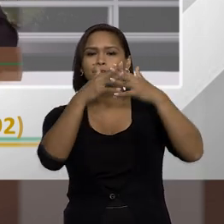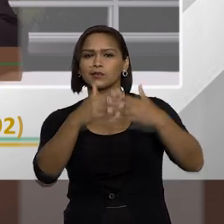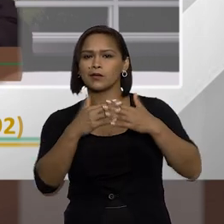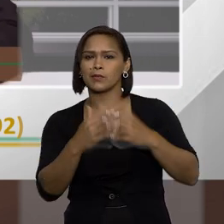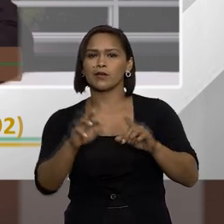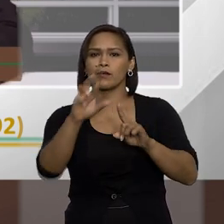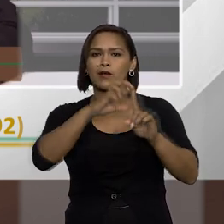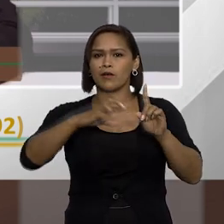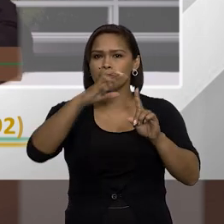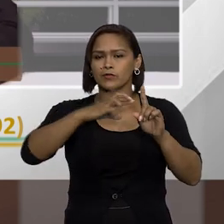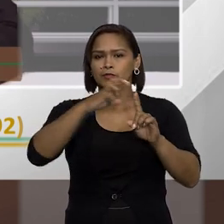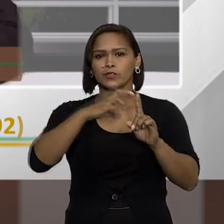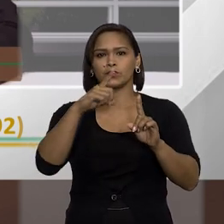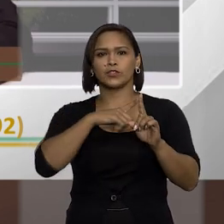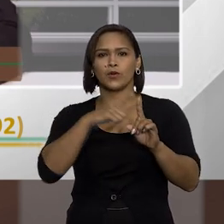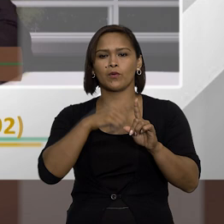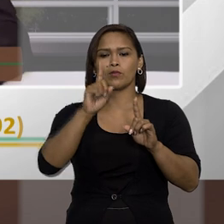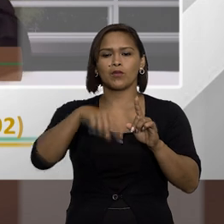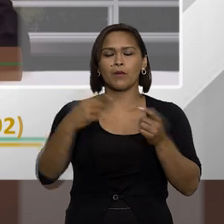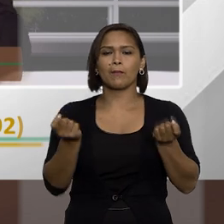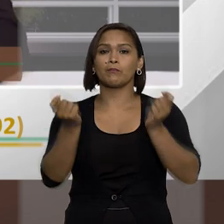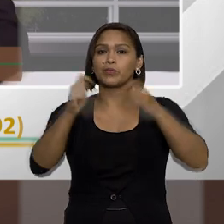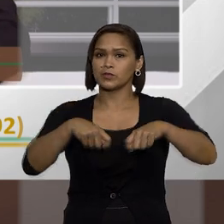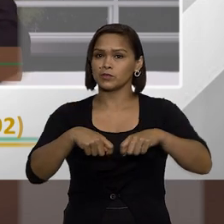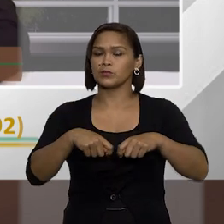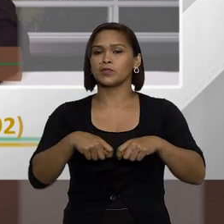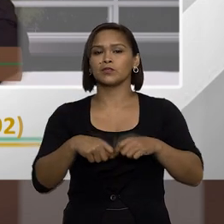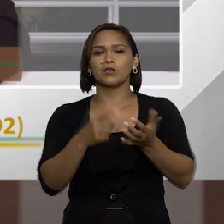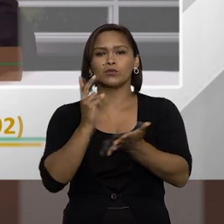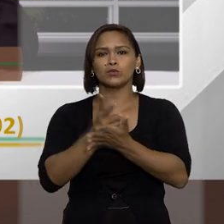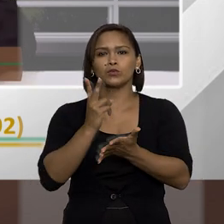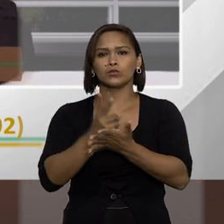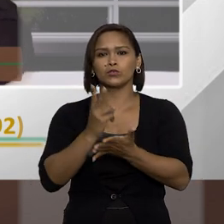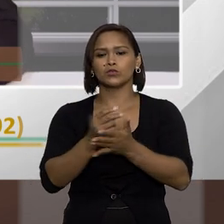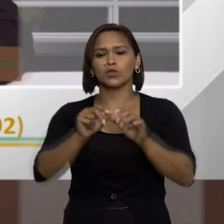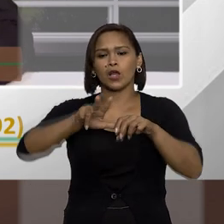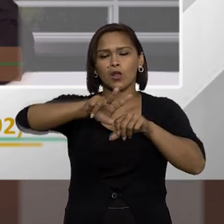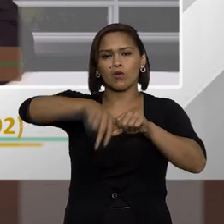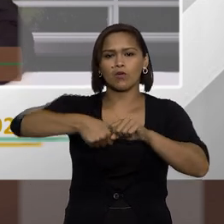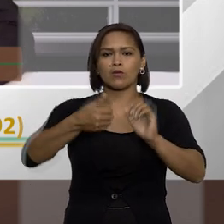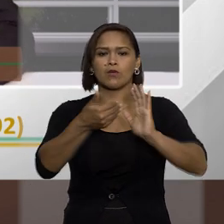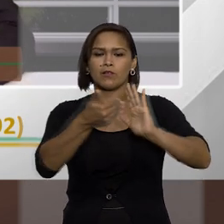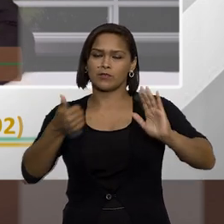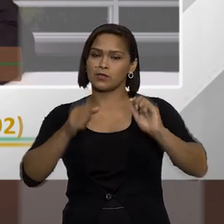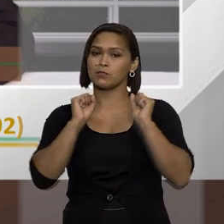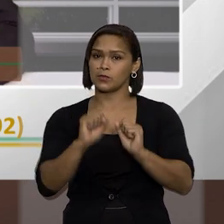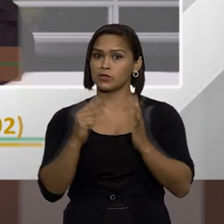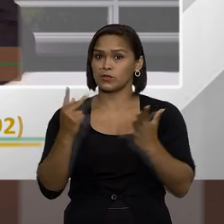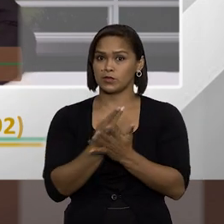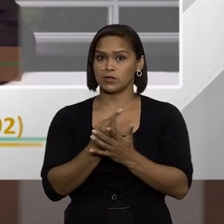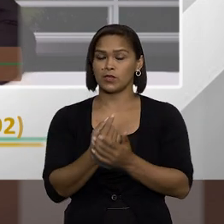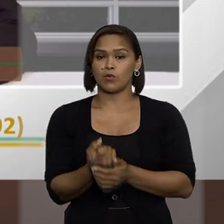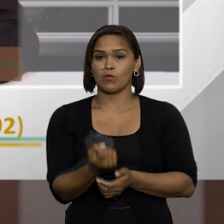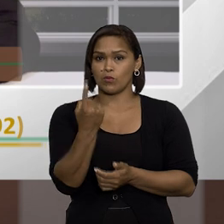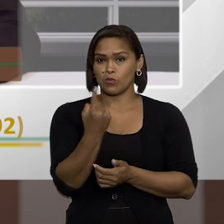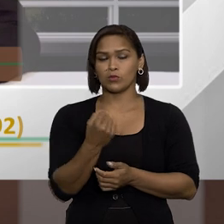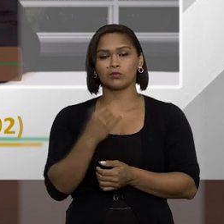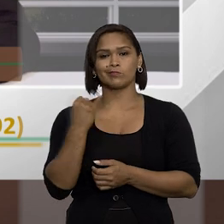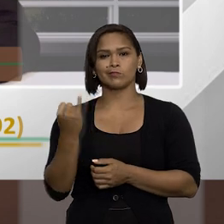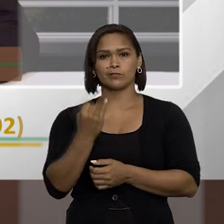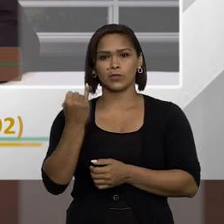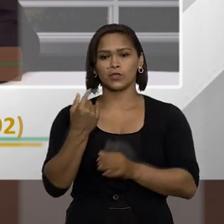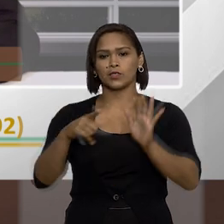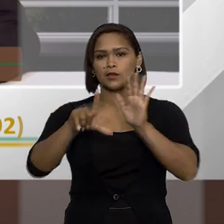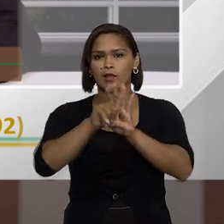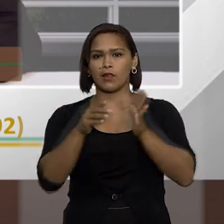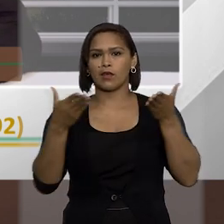atrapalhar nas investigações ou que houver ali alguma possibilidade de ele continuar elesando, o afastamento pode ser feito. O único ponto